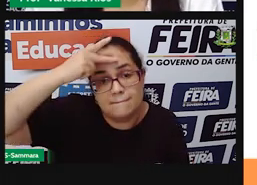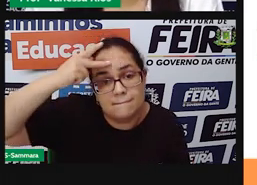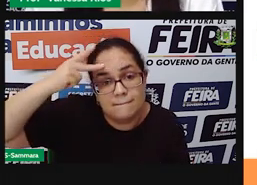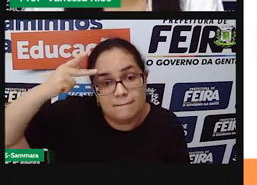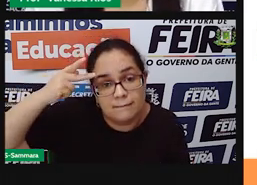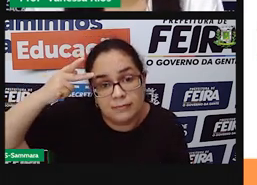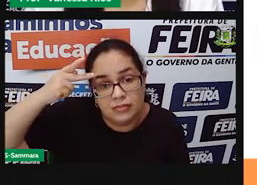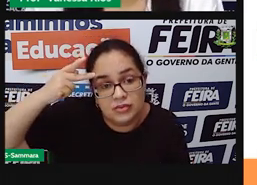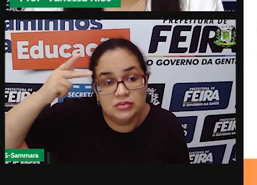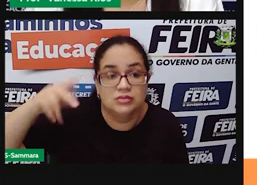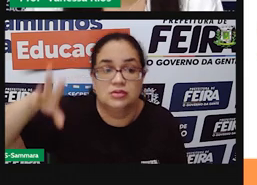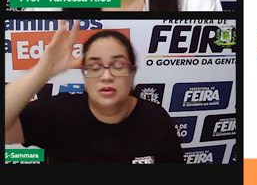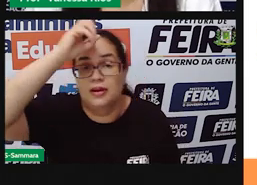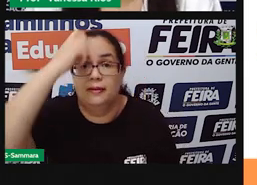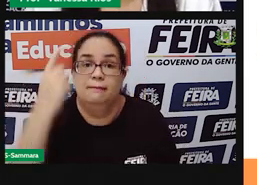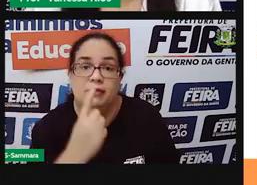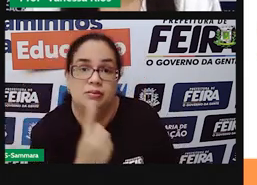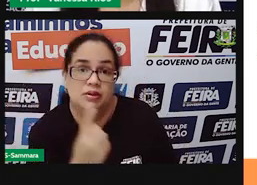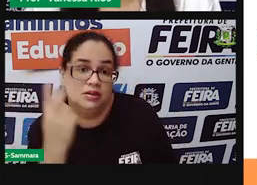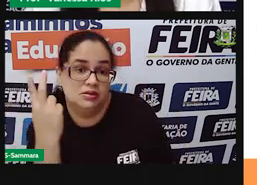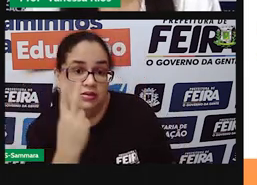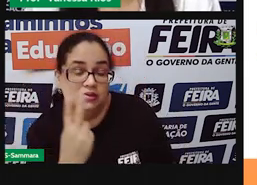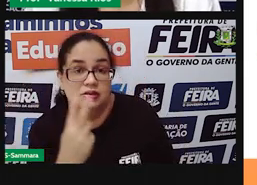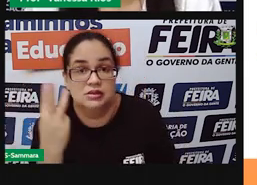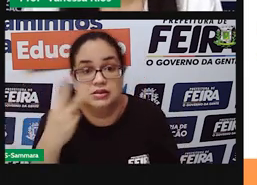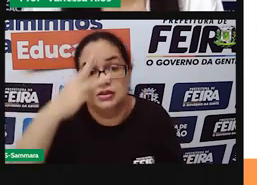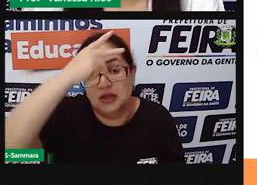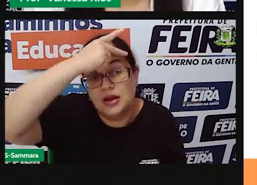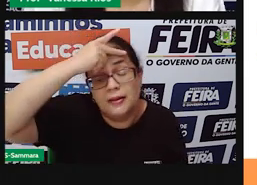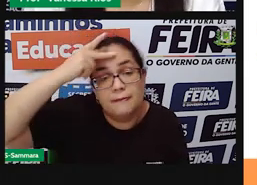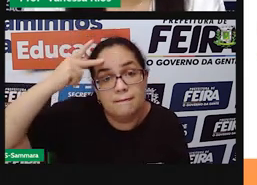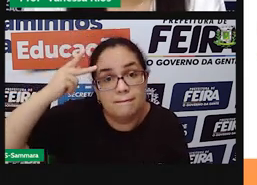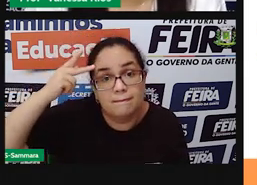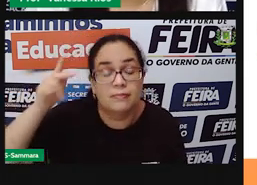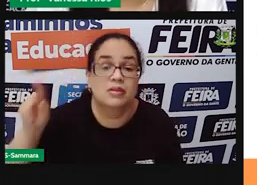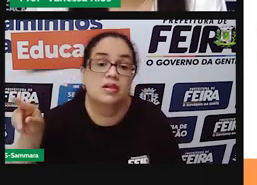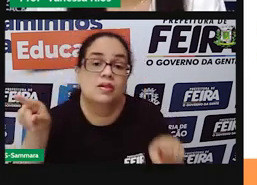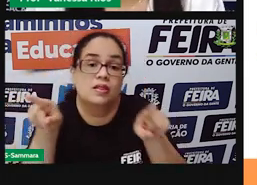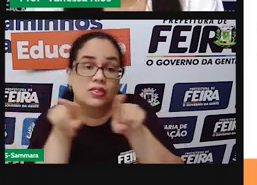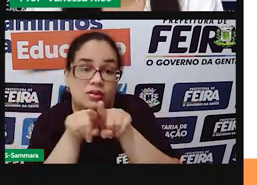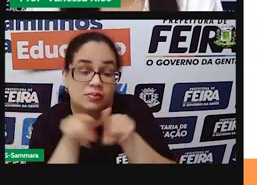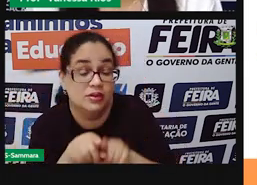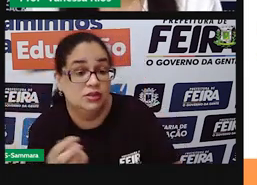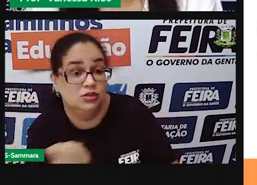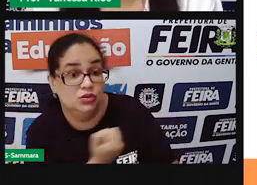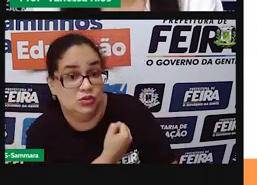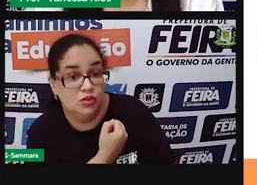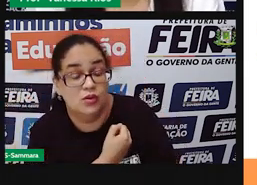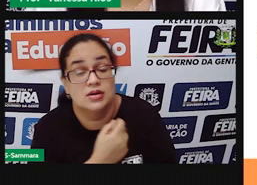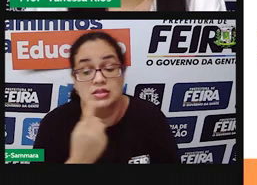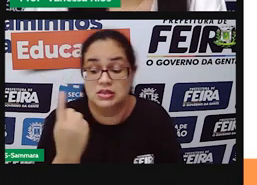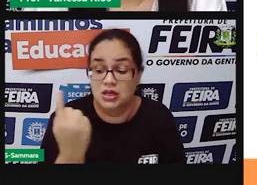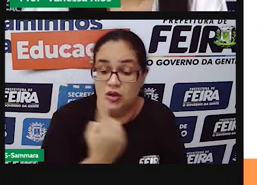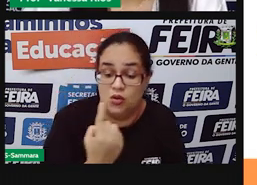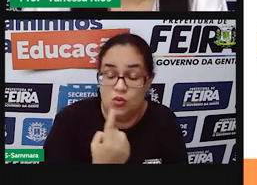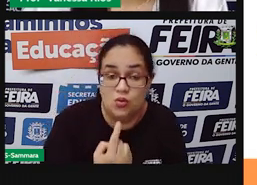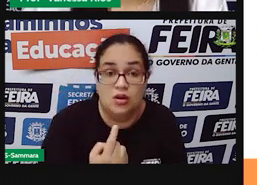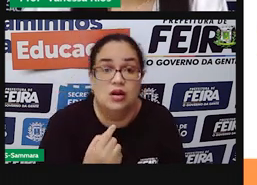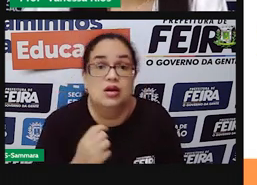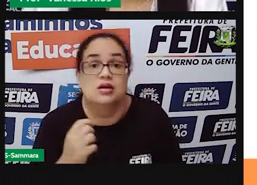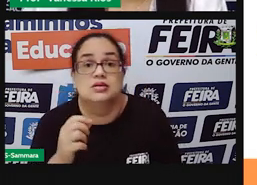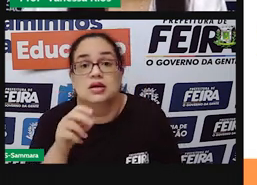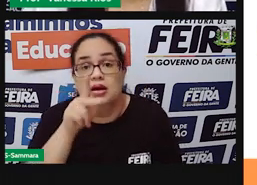se é primeira, se é segunda ou se é terceira pessoa. E também o número, se é singular ou se é